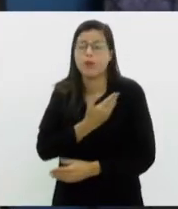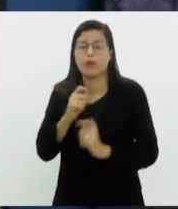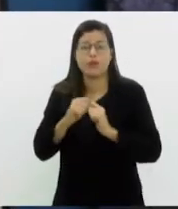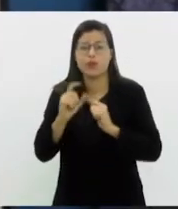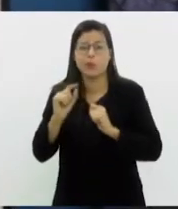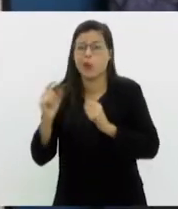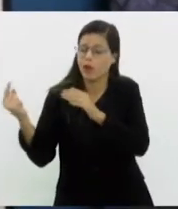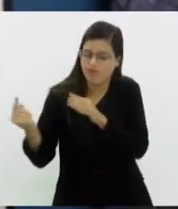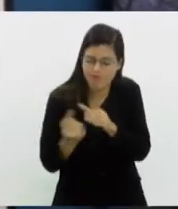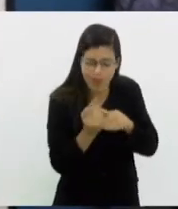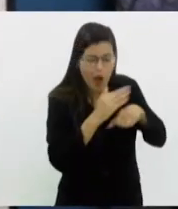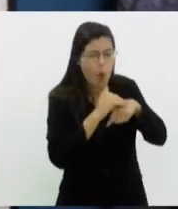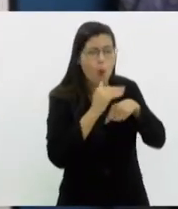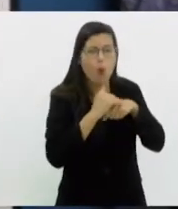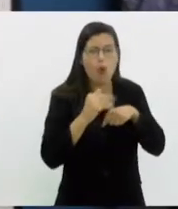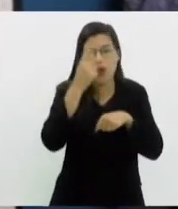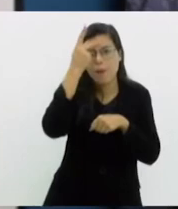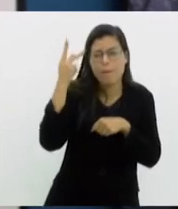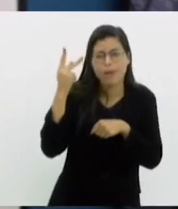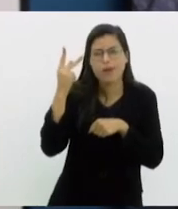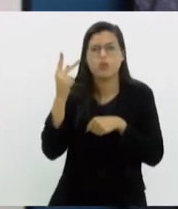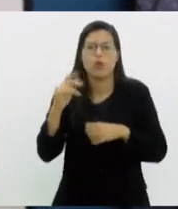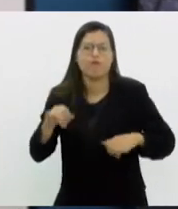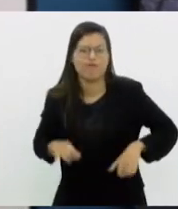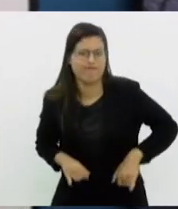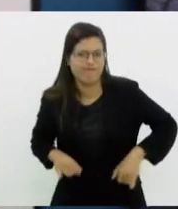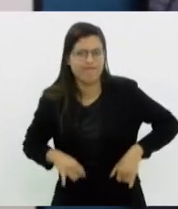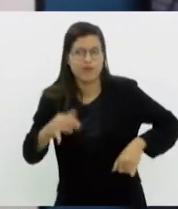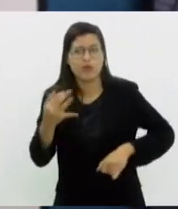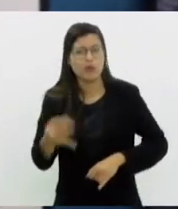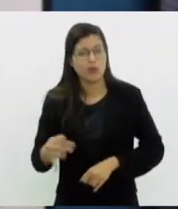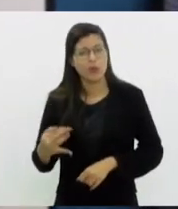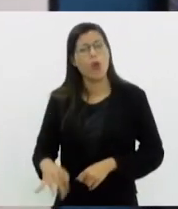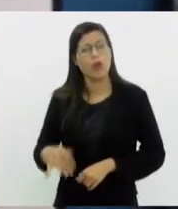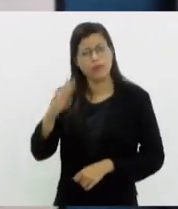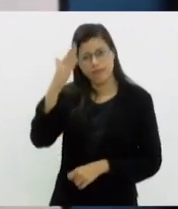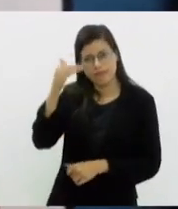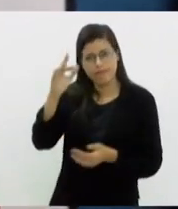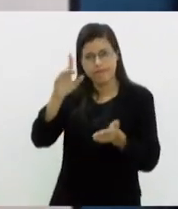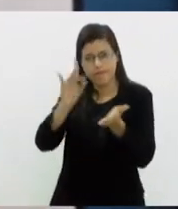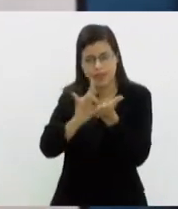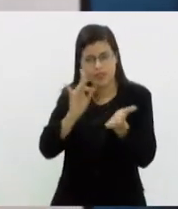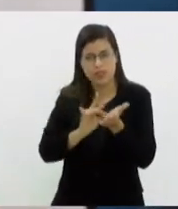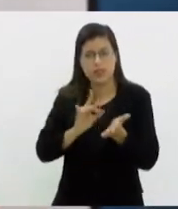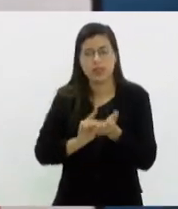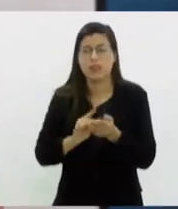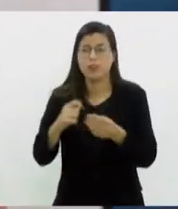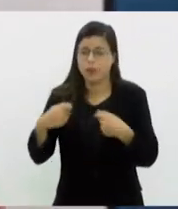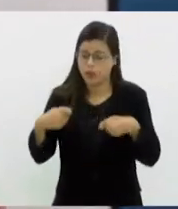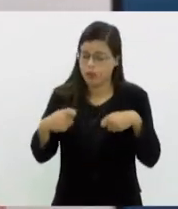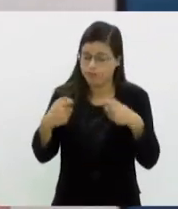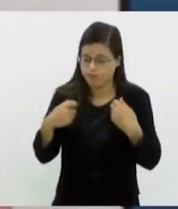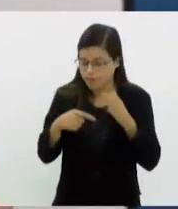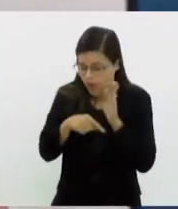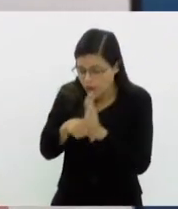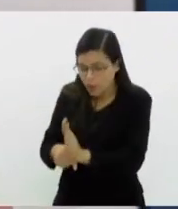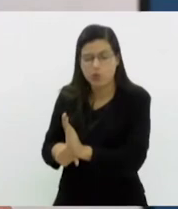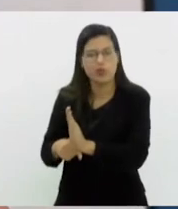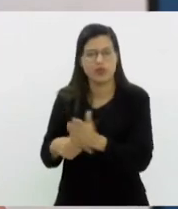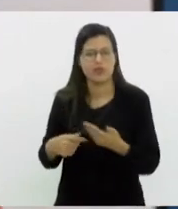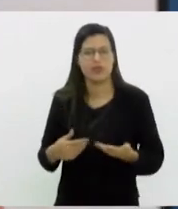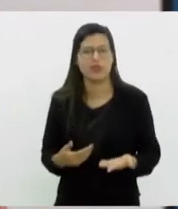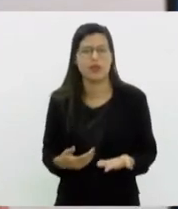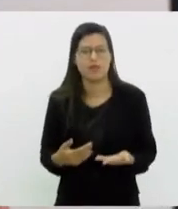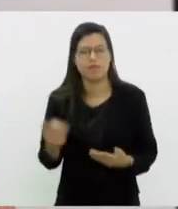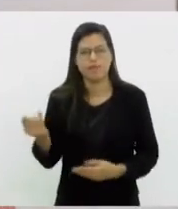essa pessoa que está em sofrimento. A gente sabe que o sofrimento é real, que essa pessoa precisa de ajuda. Então, é importante um